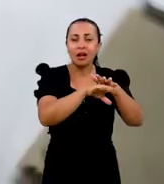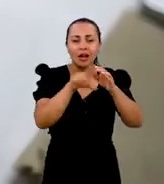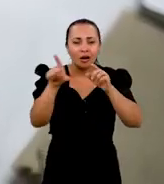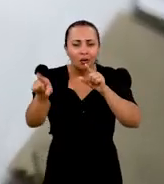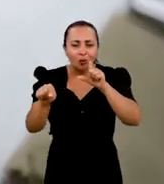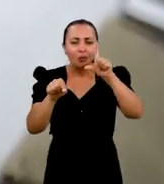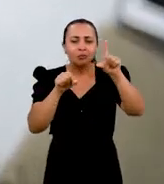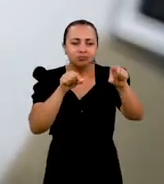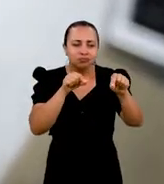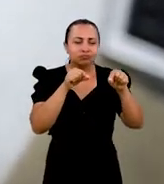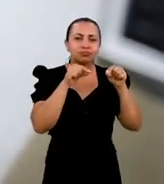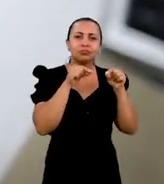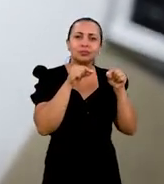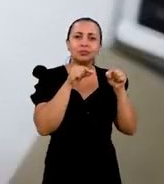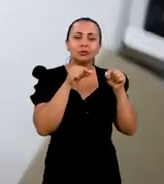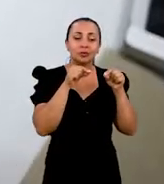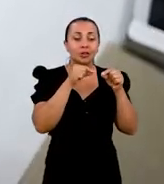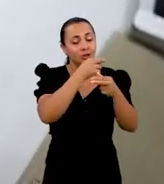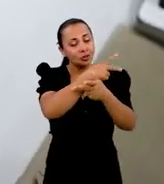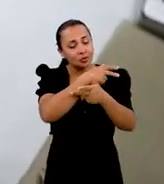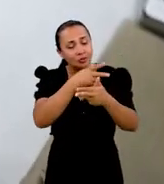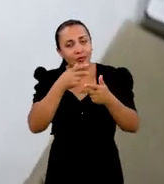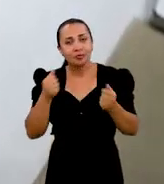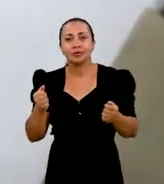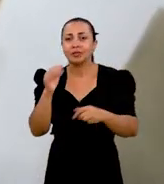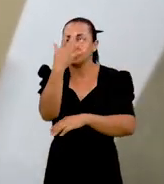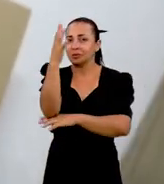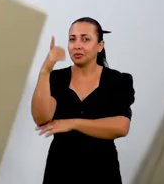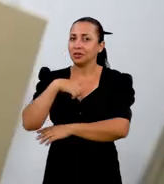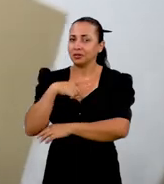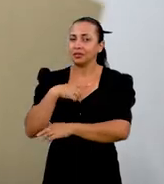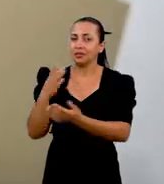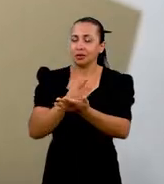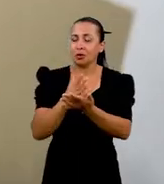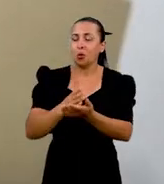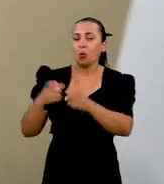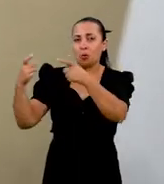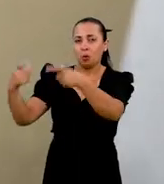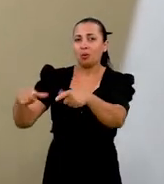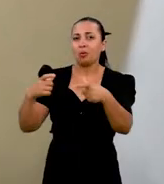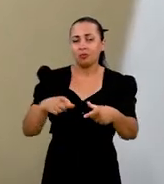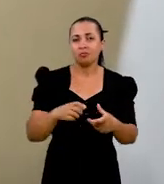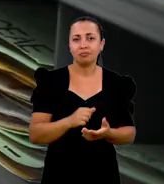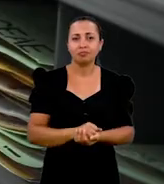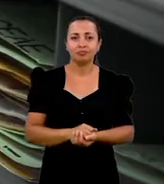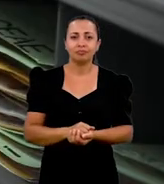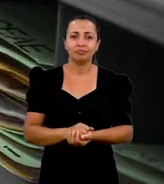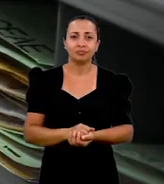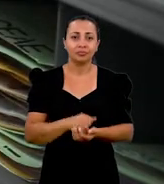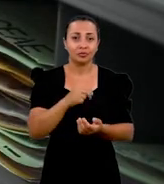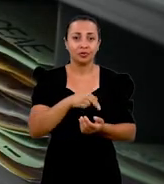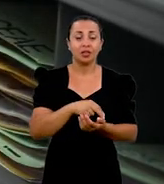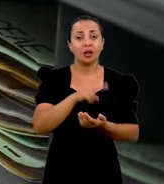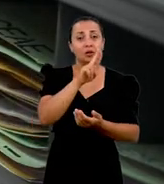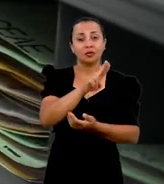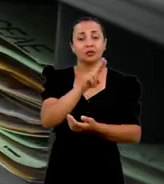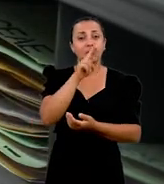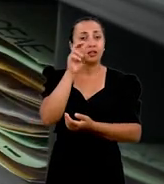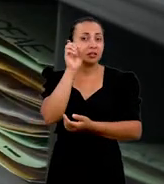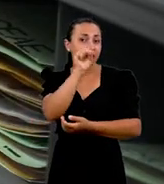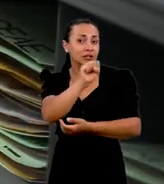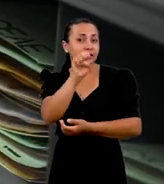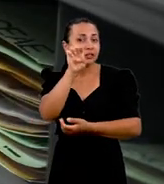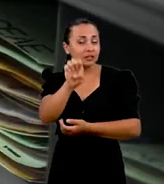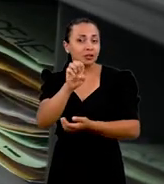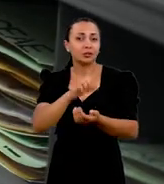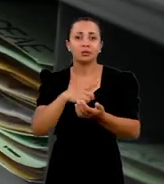resguardar amostras da diversidade que existe em determinado lugar. O herbário aqui da Universidade de